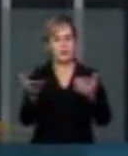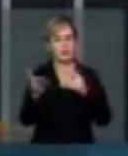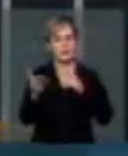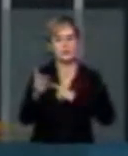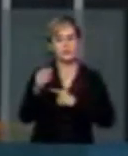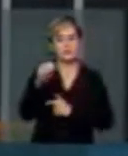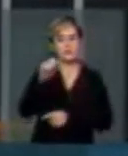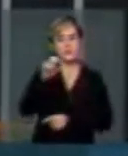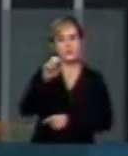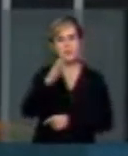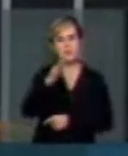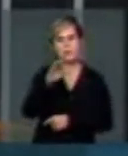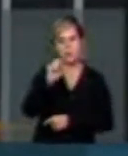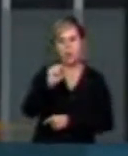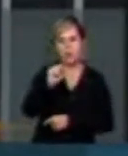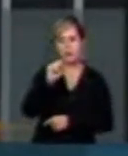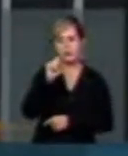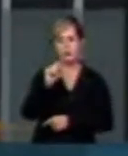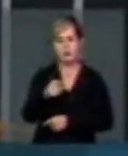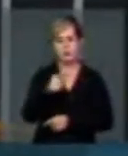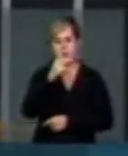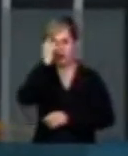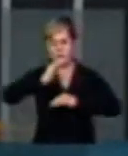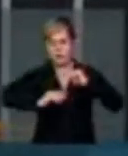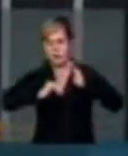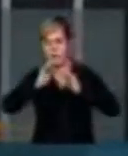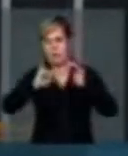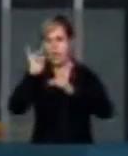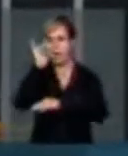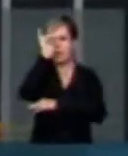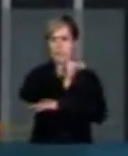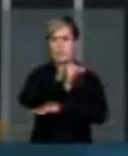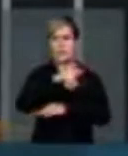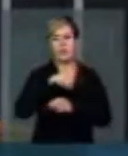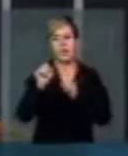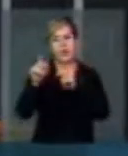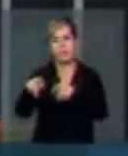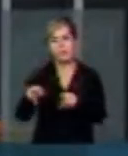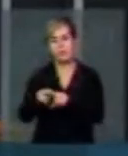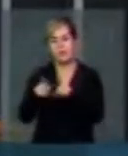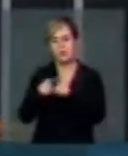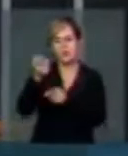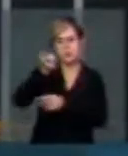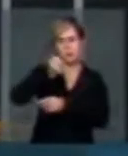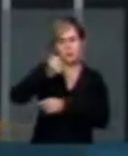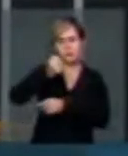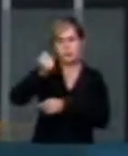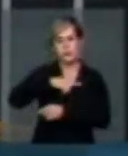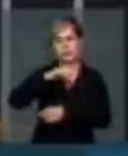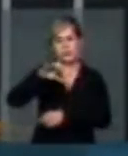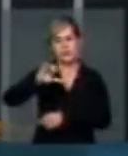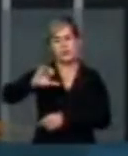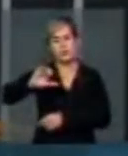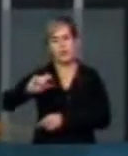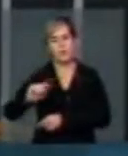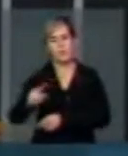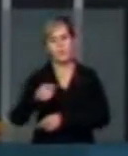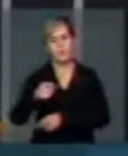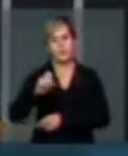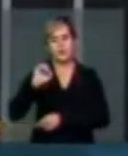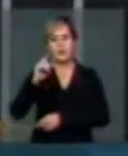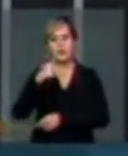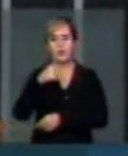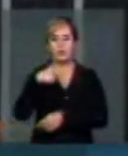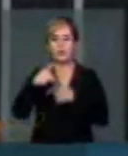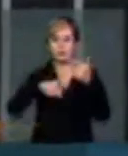mil aeronautas e aéreoviários, aposentados e pensionistas, e mais um universo de 9 mil ex-funcionários da Varig ainda